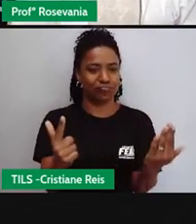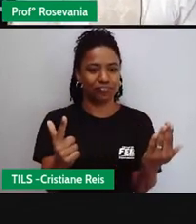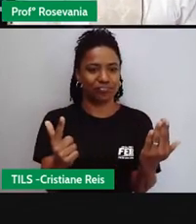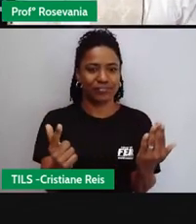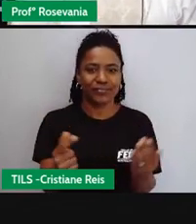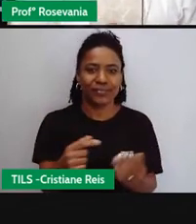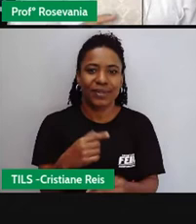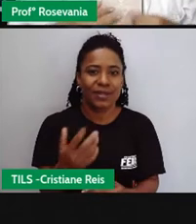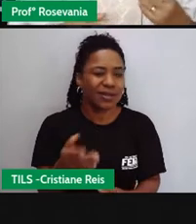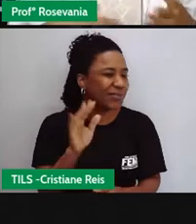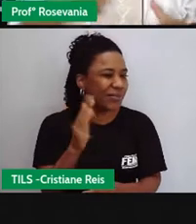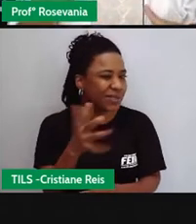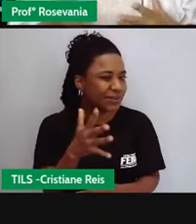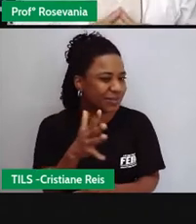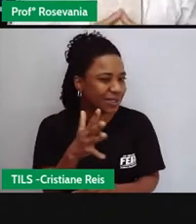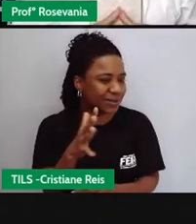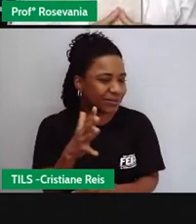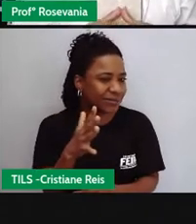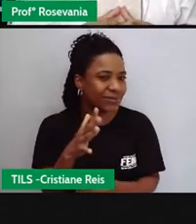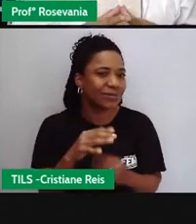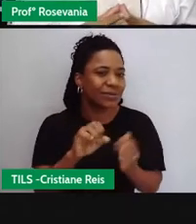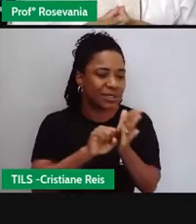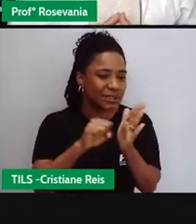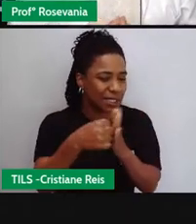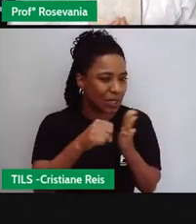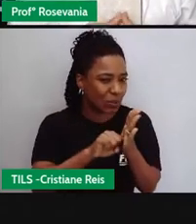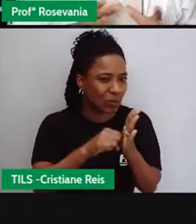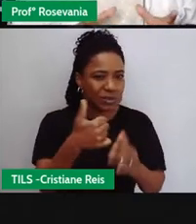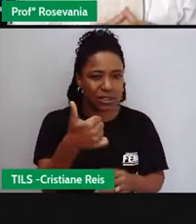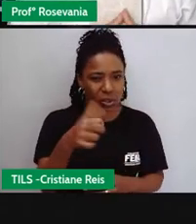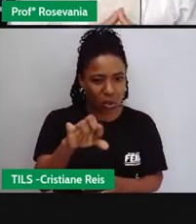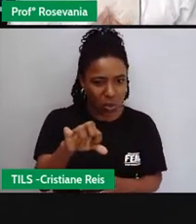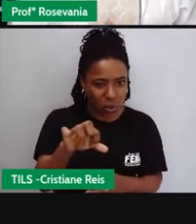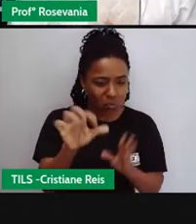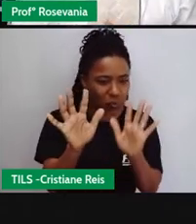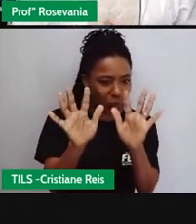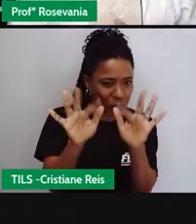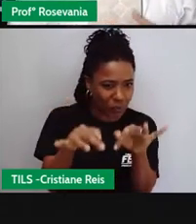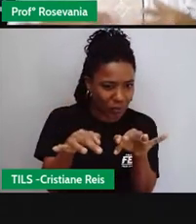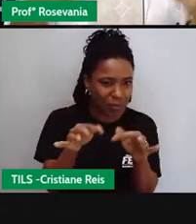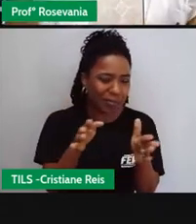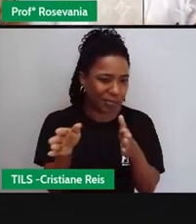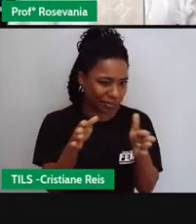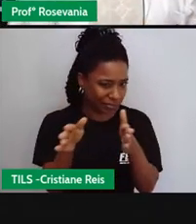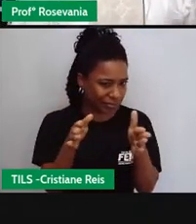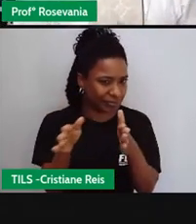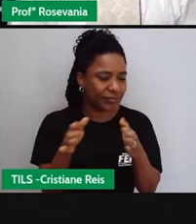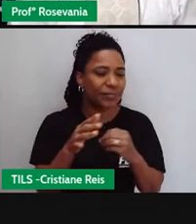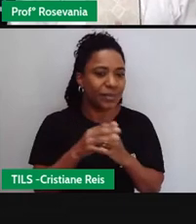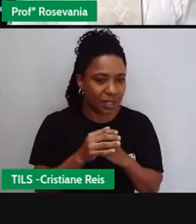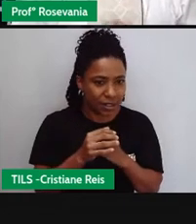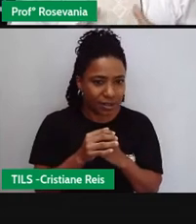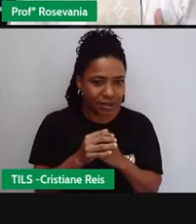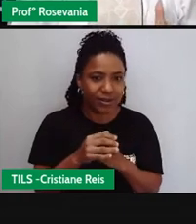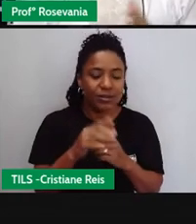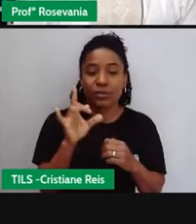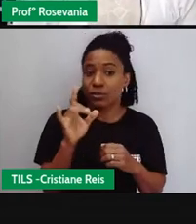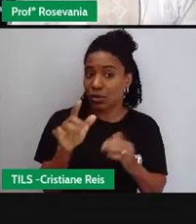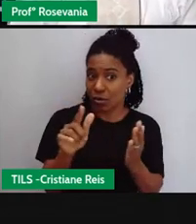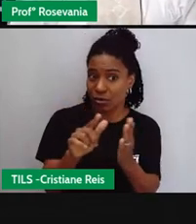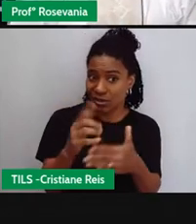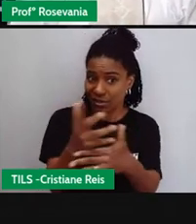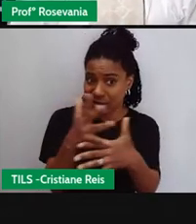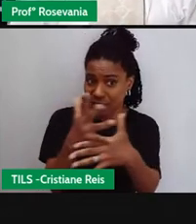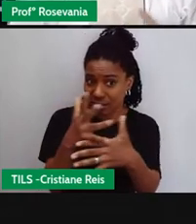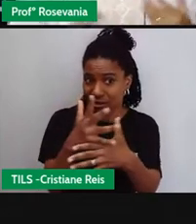lá digamos assim já no finalzinho do século XIX meados do século XIX e eram restritos a poucas cidades